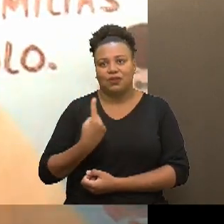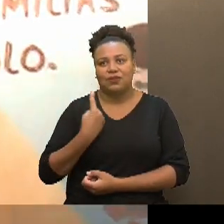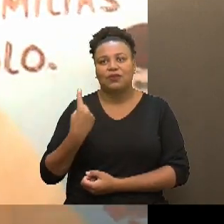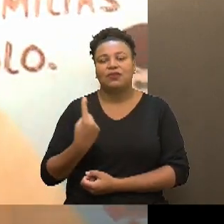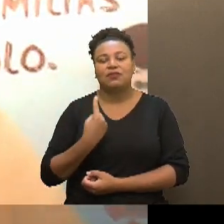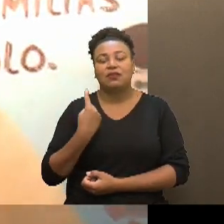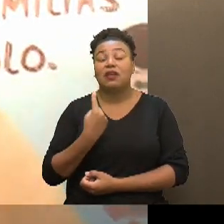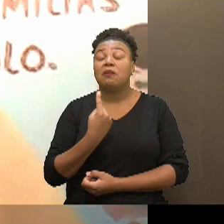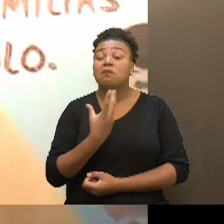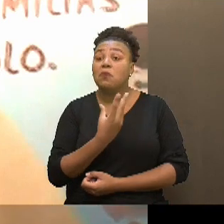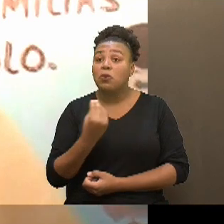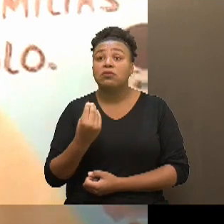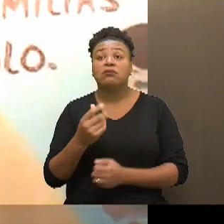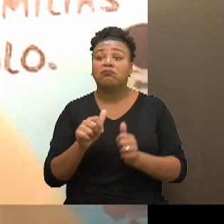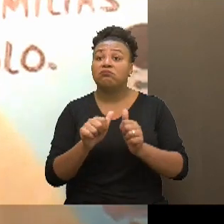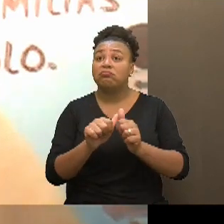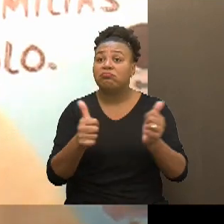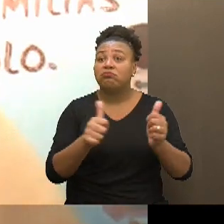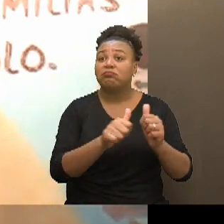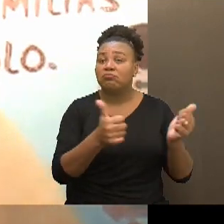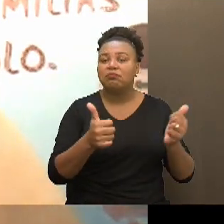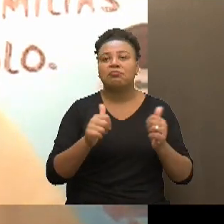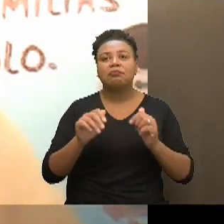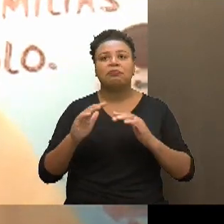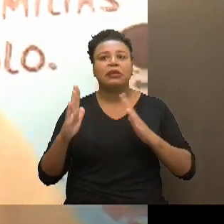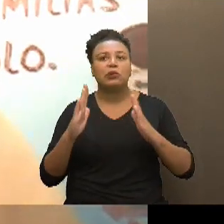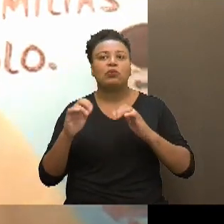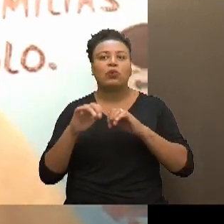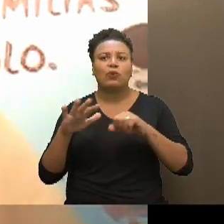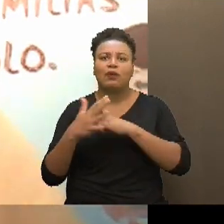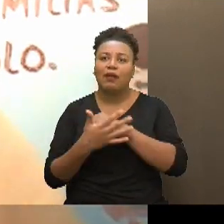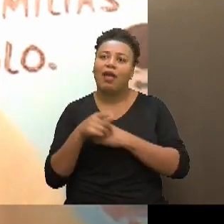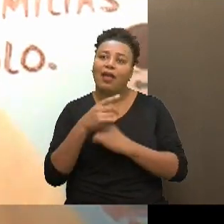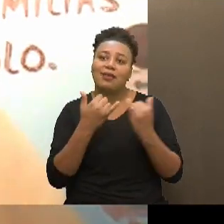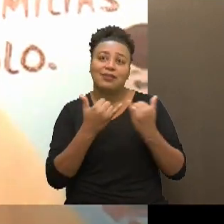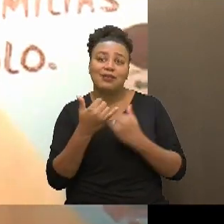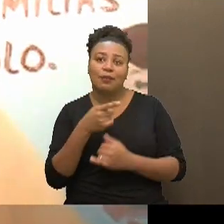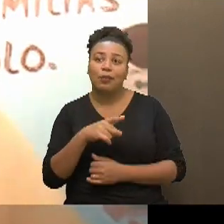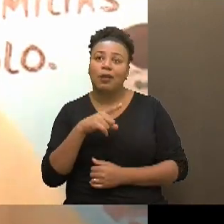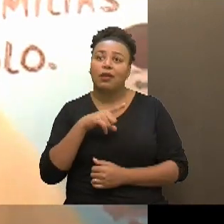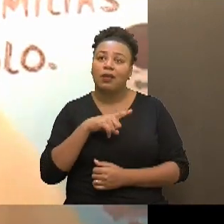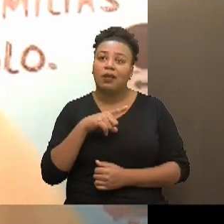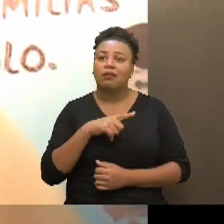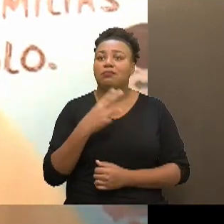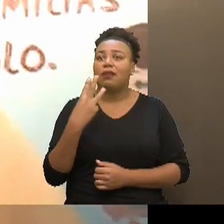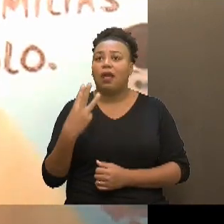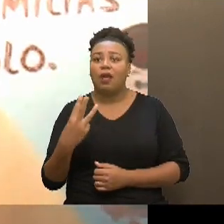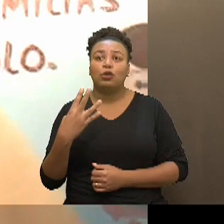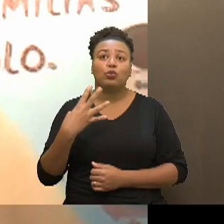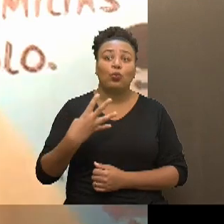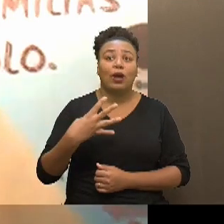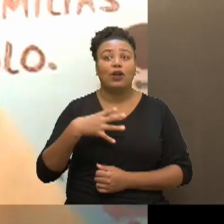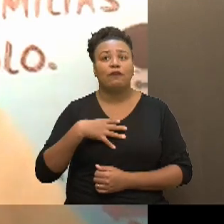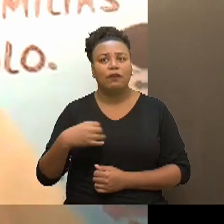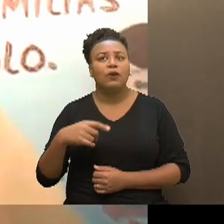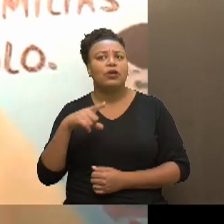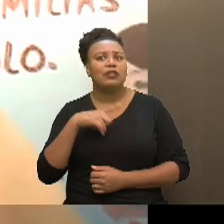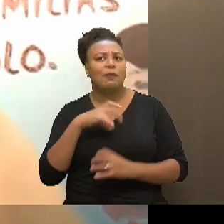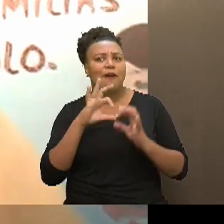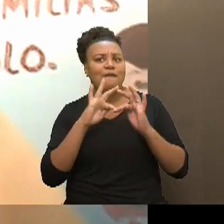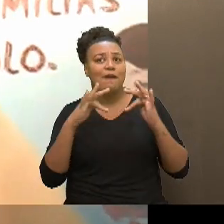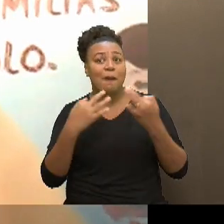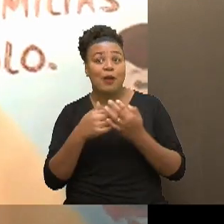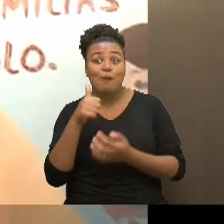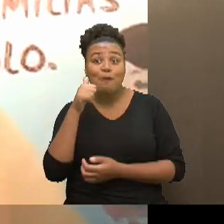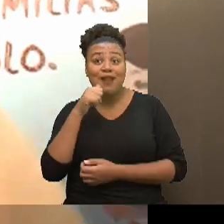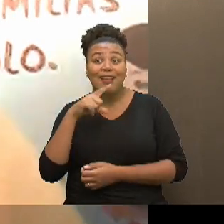e muitos se separaram durante a pandemia, né, então, é esse caso, assim, três, quatro filhos, a gente tem até uma família de